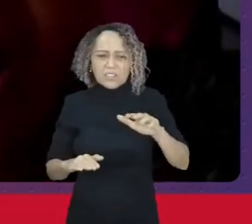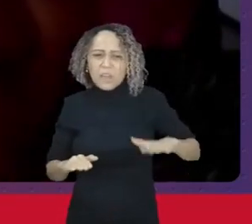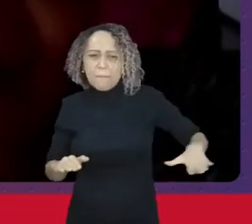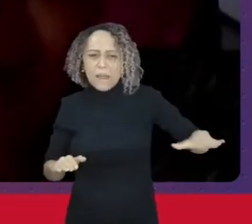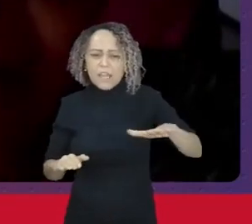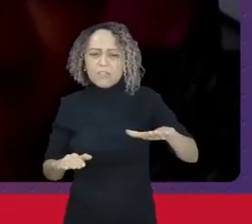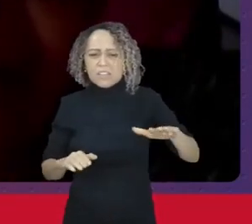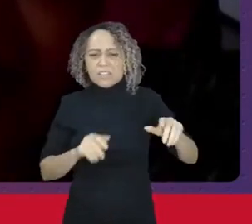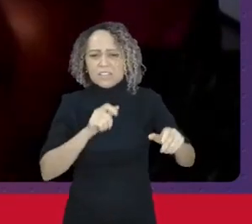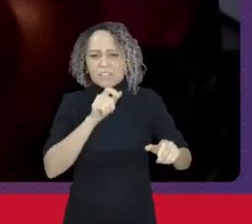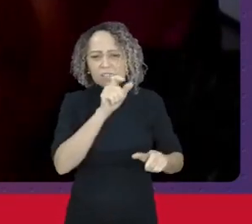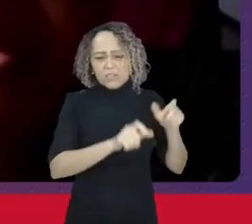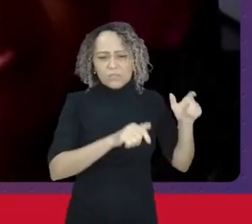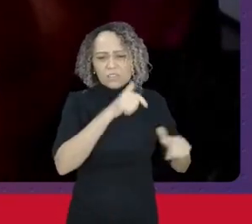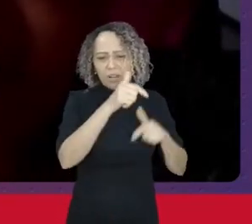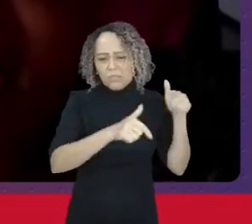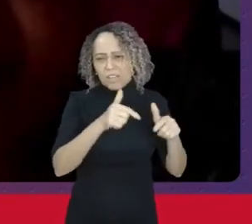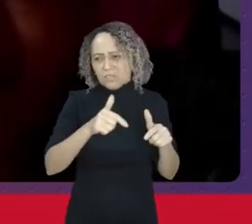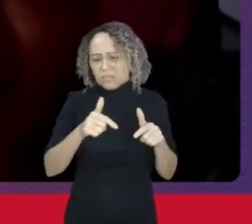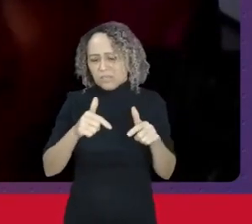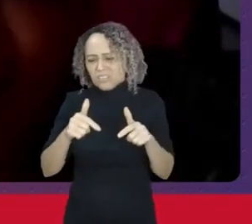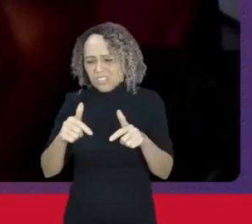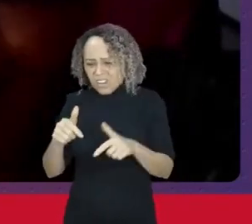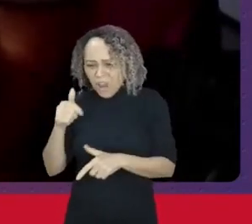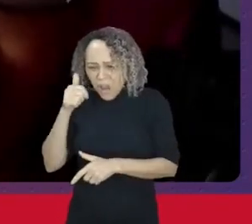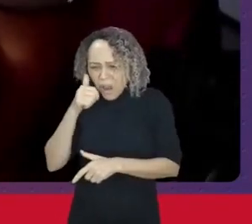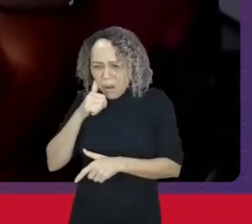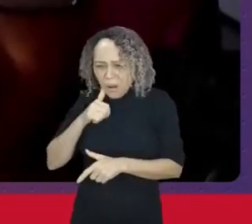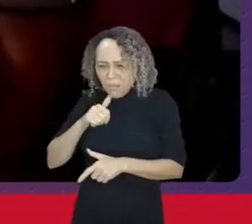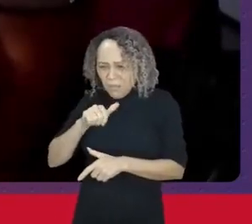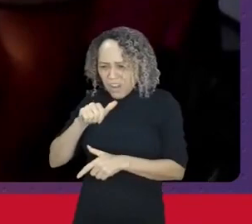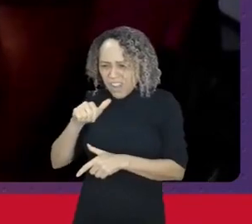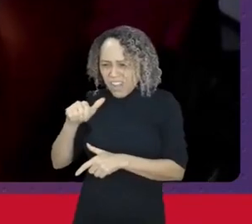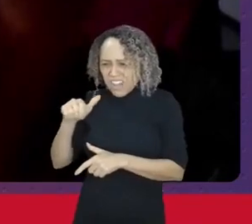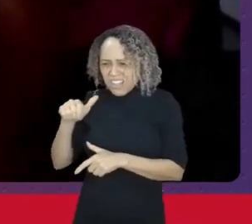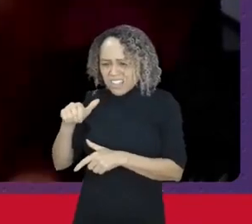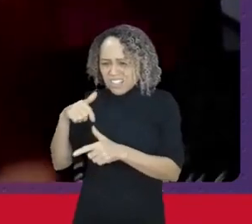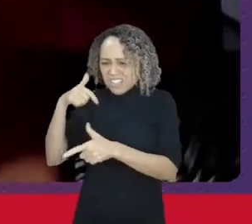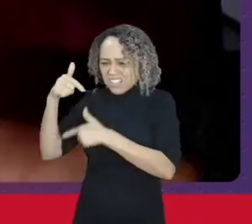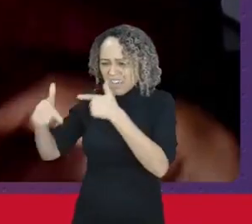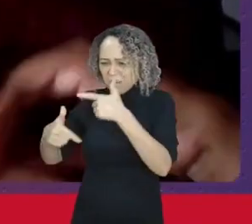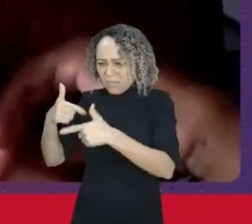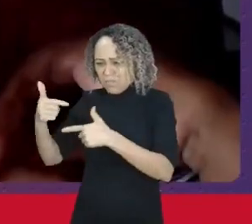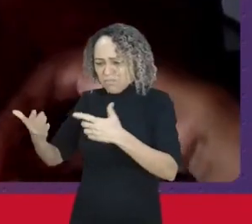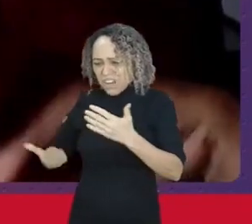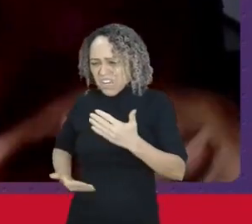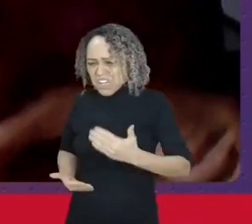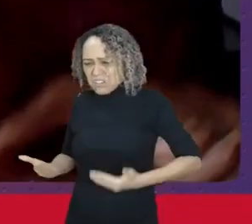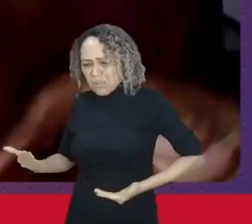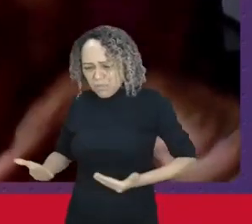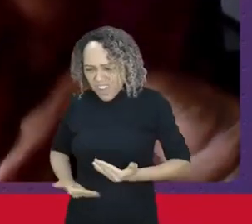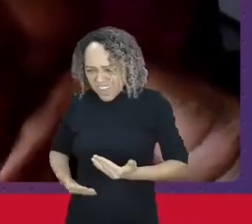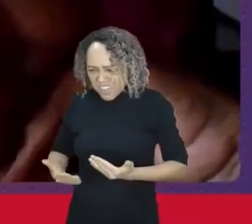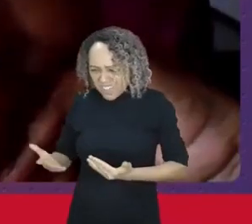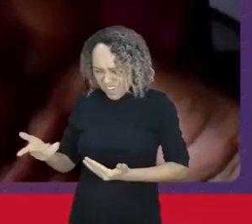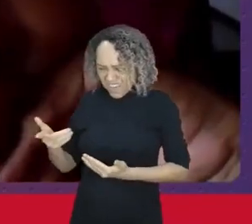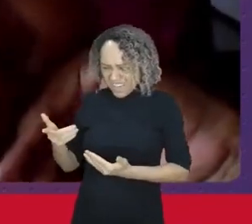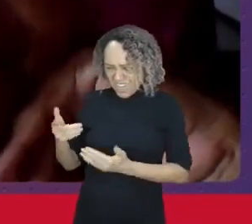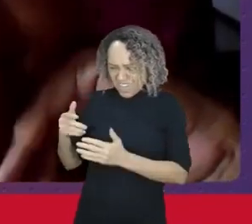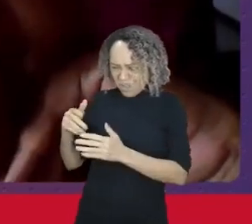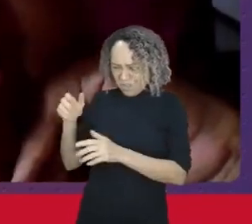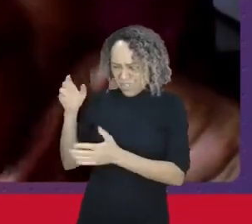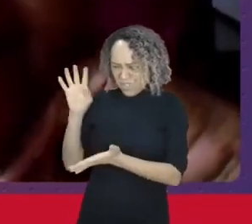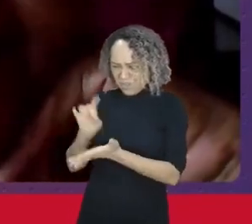aliás nem são consideradas trabalhadoras se nós formos ver em 2015